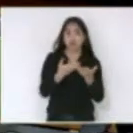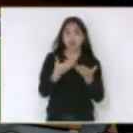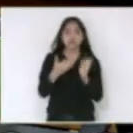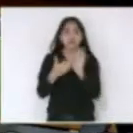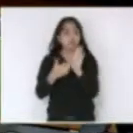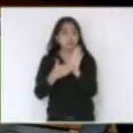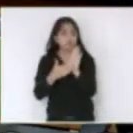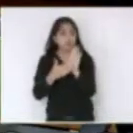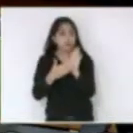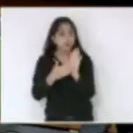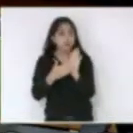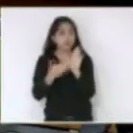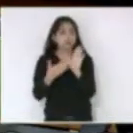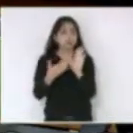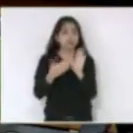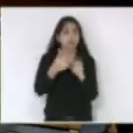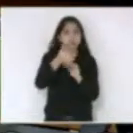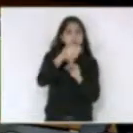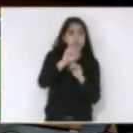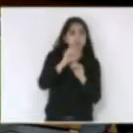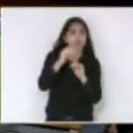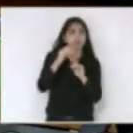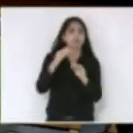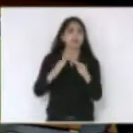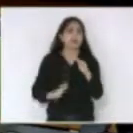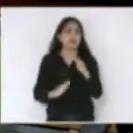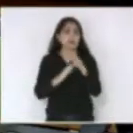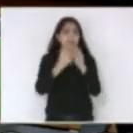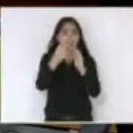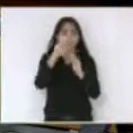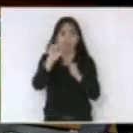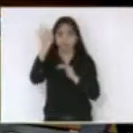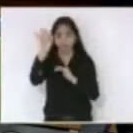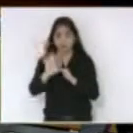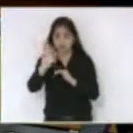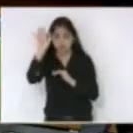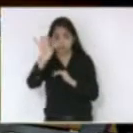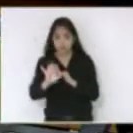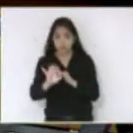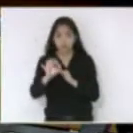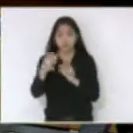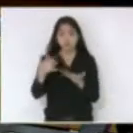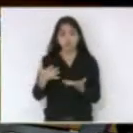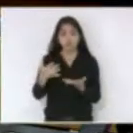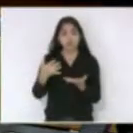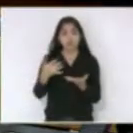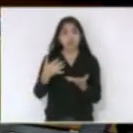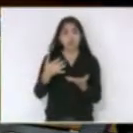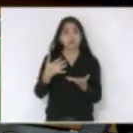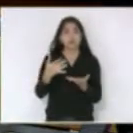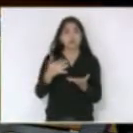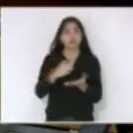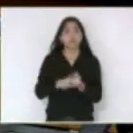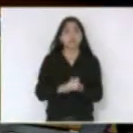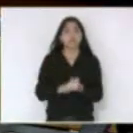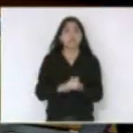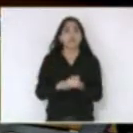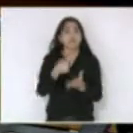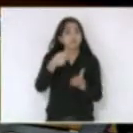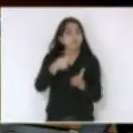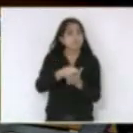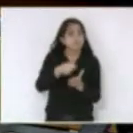aqui iniciar com 10 chegar em 20% que seriam a primeira provocação